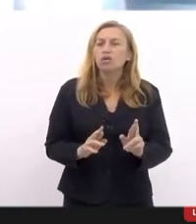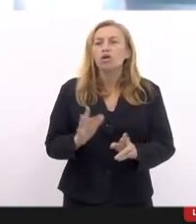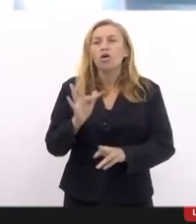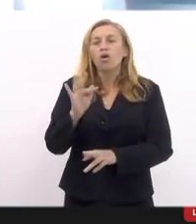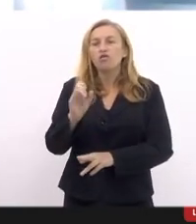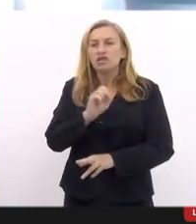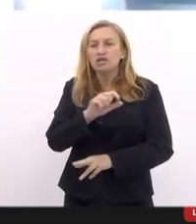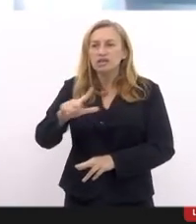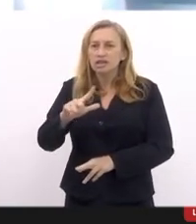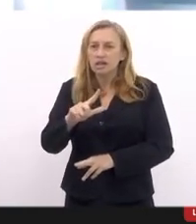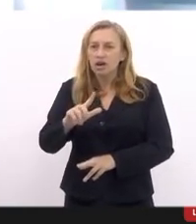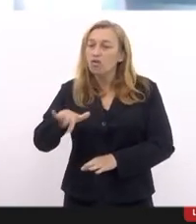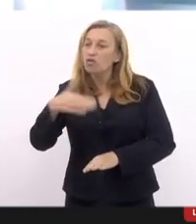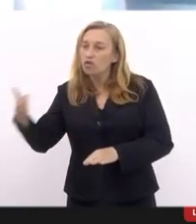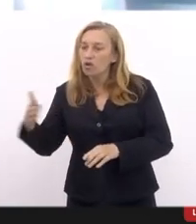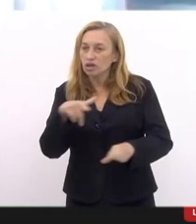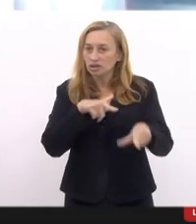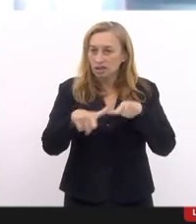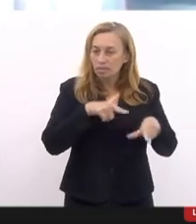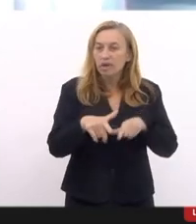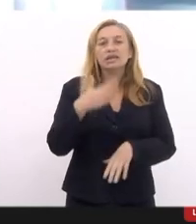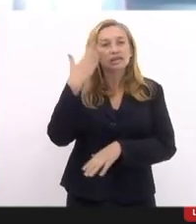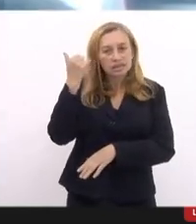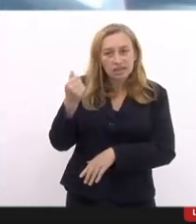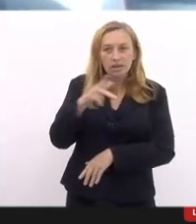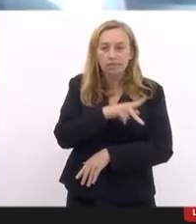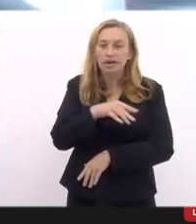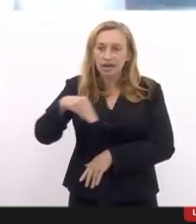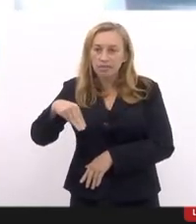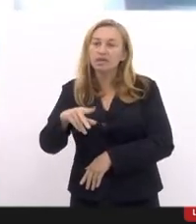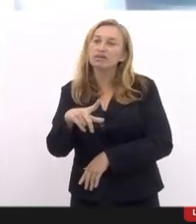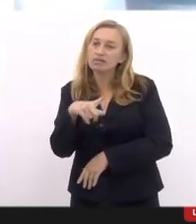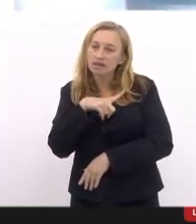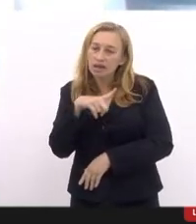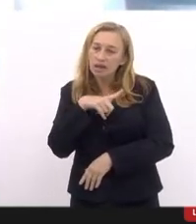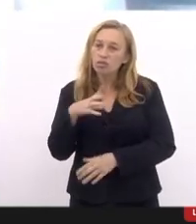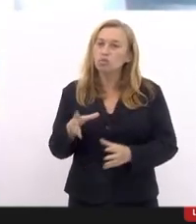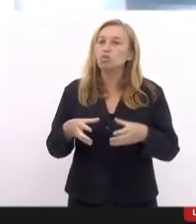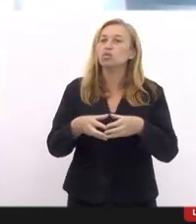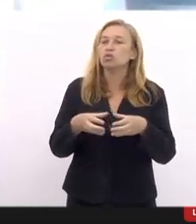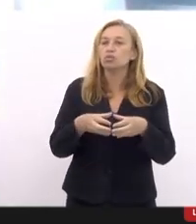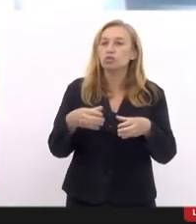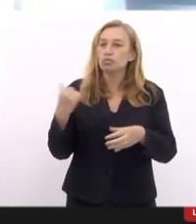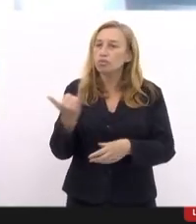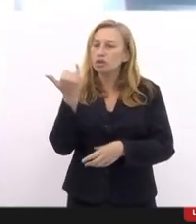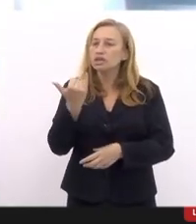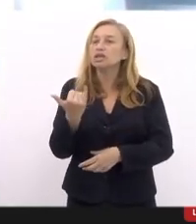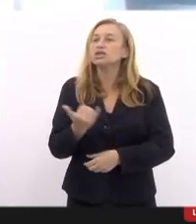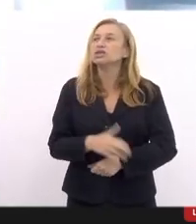serviço. Eu sei que a PM tem uma corrigedoria, a PM tem